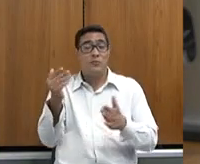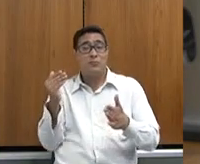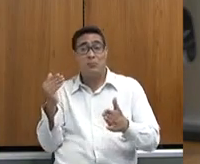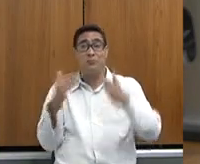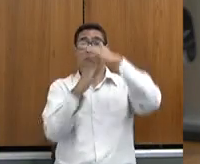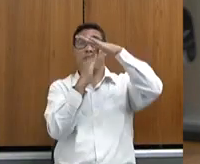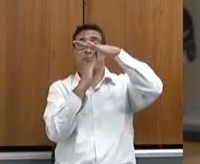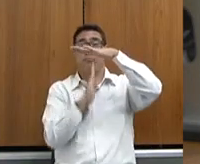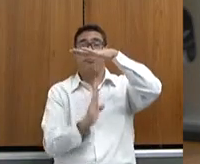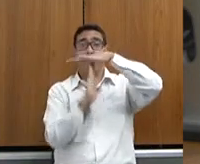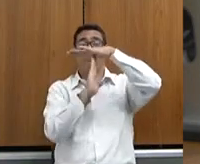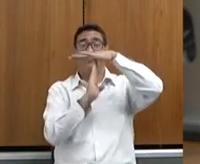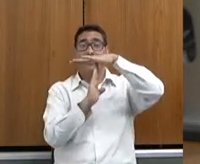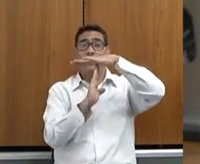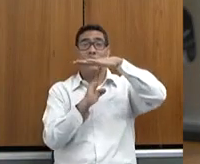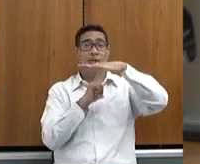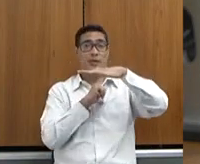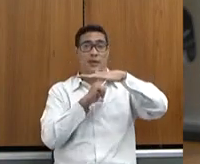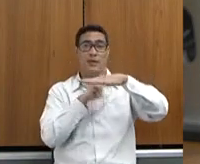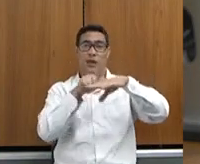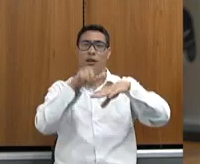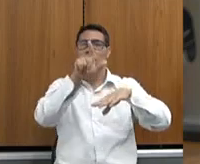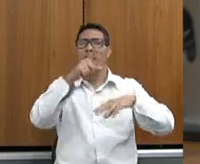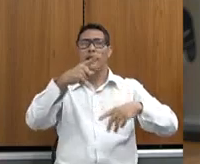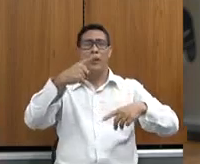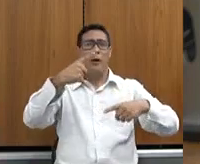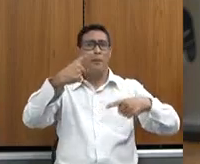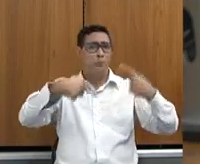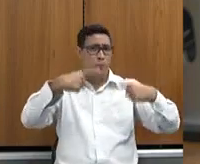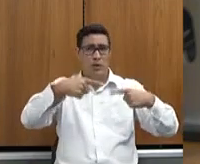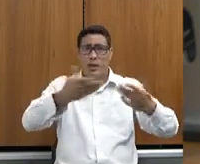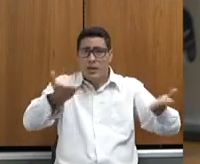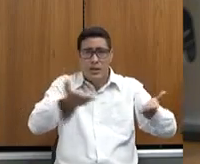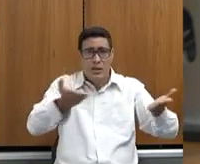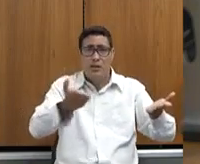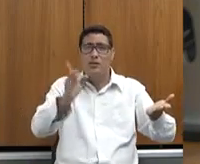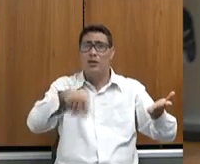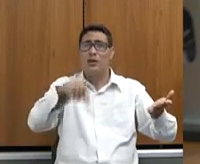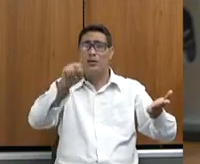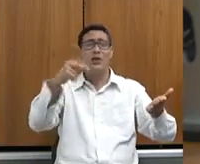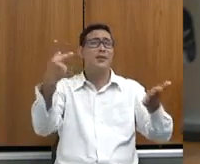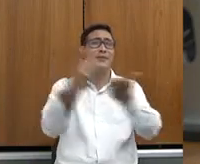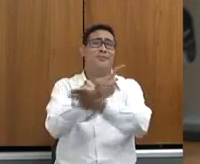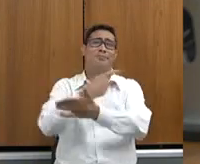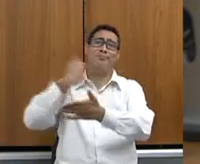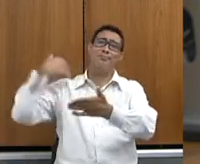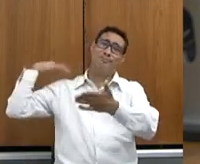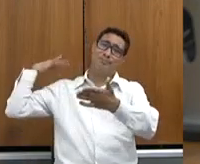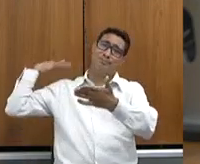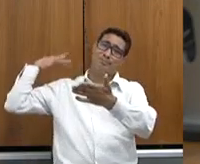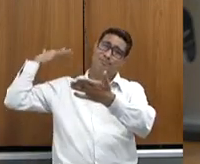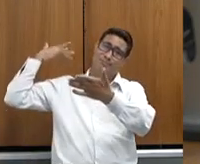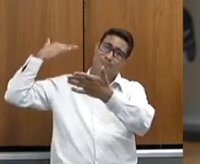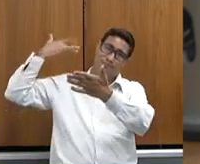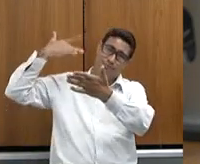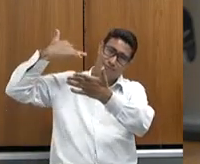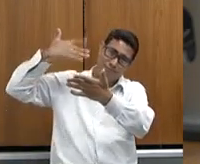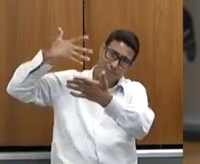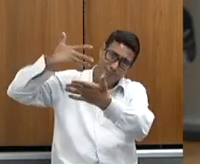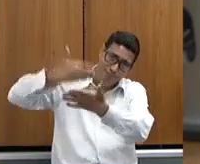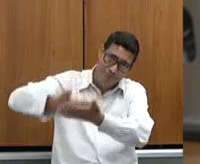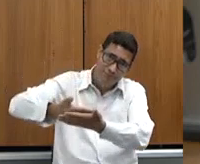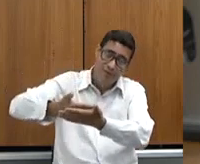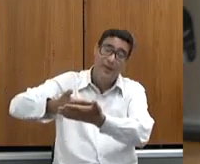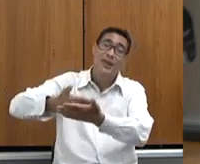política não é política de agora, não, e não é política de 10 anos, é política que vem do passado mesmo. Ou seja,